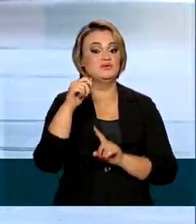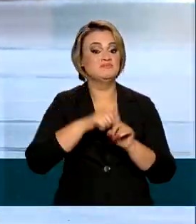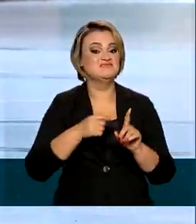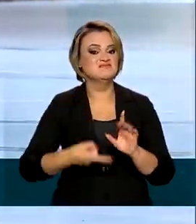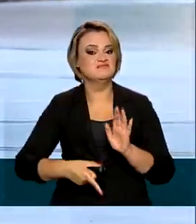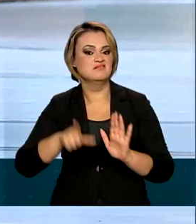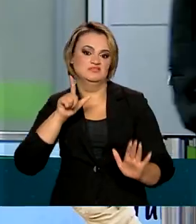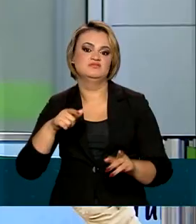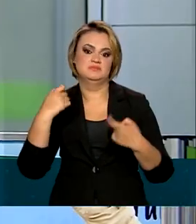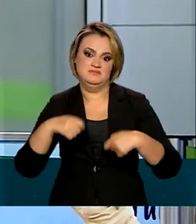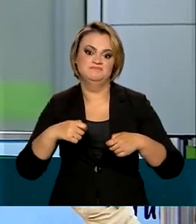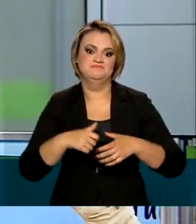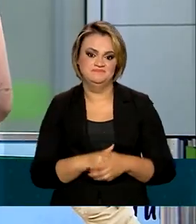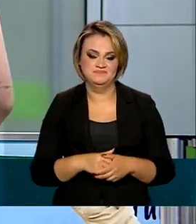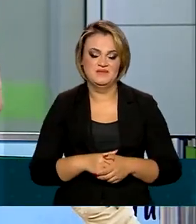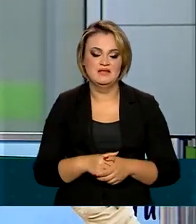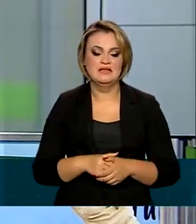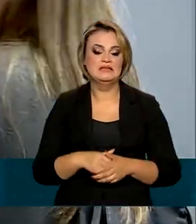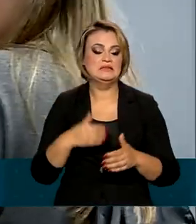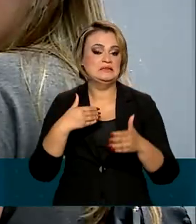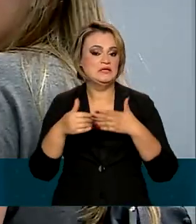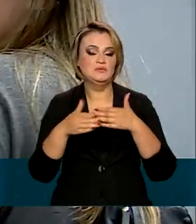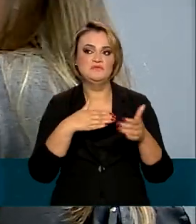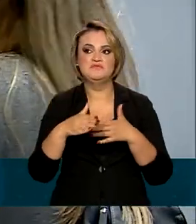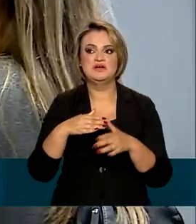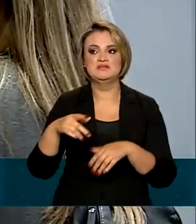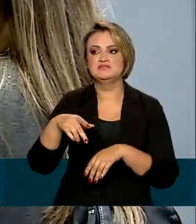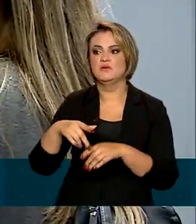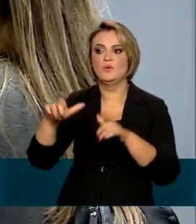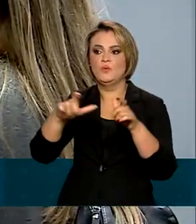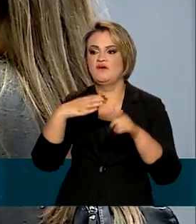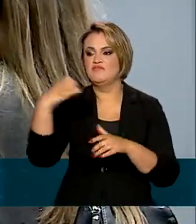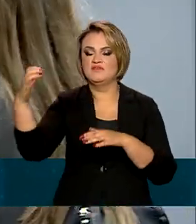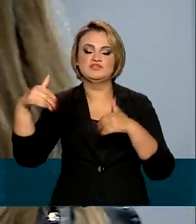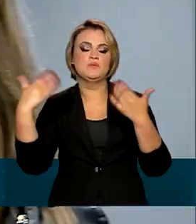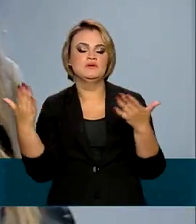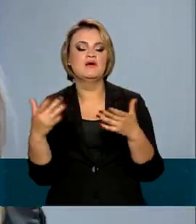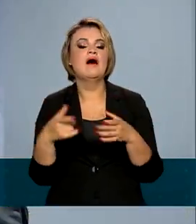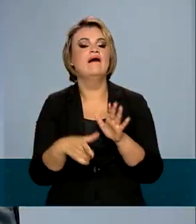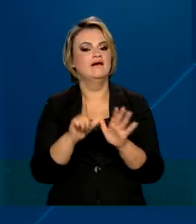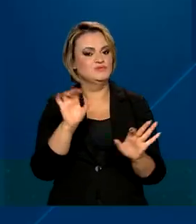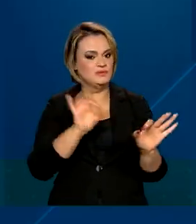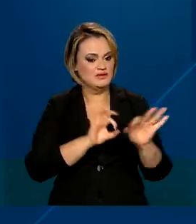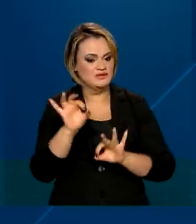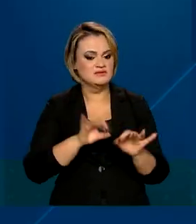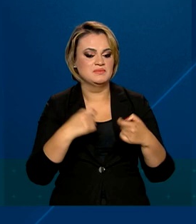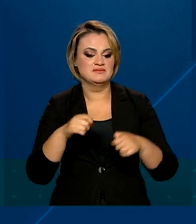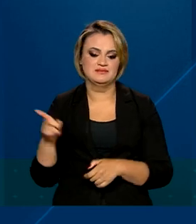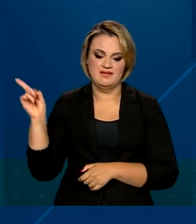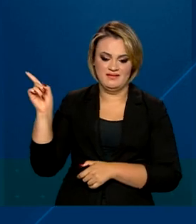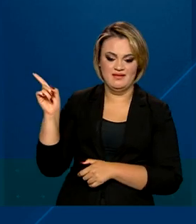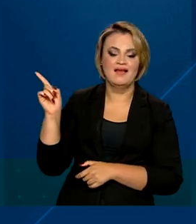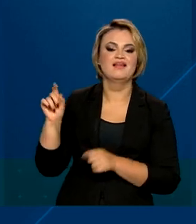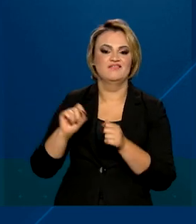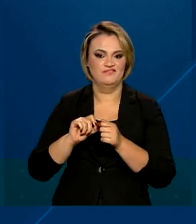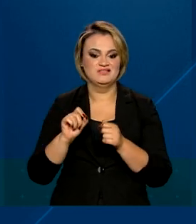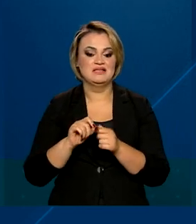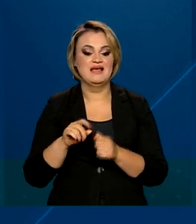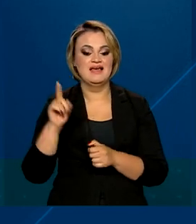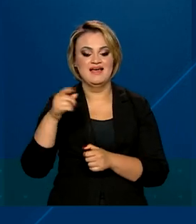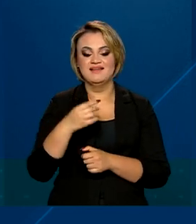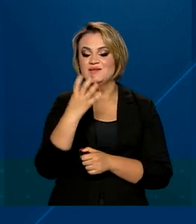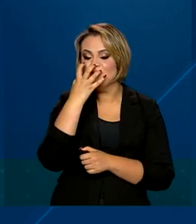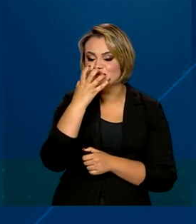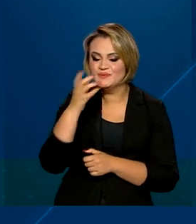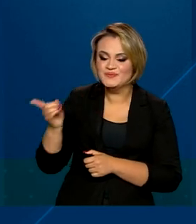de antecedência. Independentemente do destino, é preciso tempo para se organizar. Foi o que fez a Annelise, a dona do